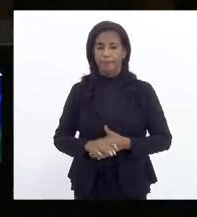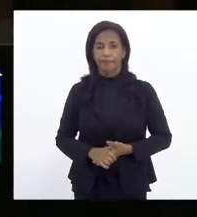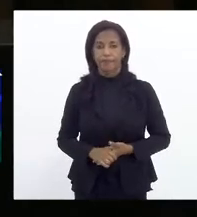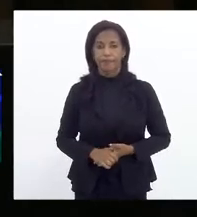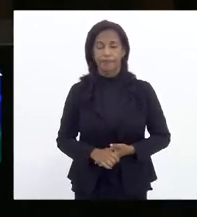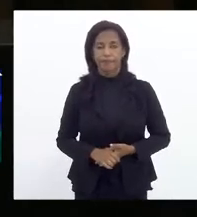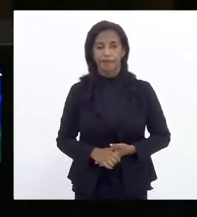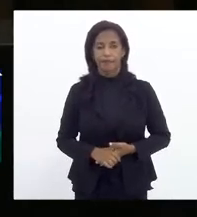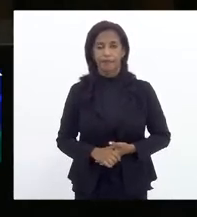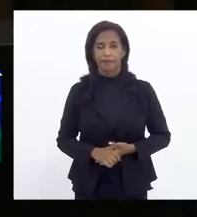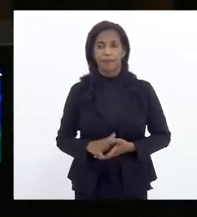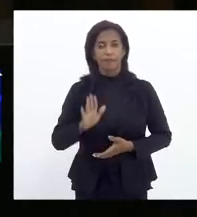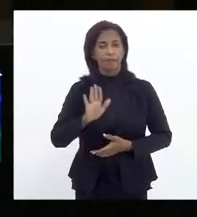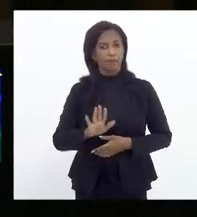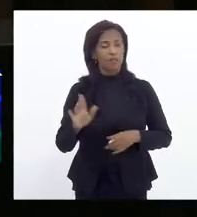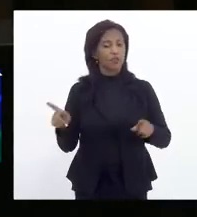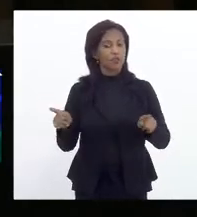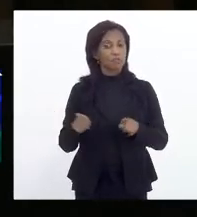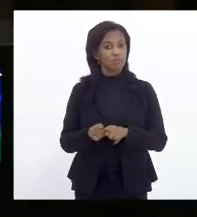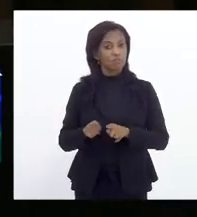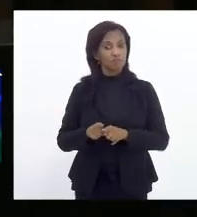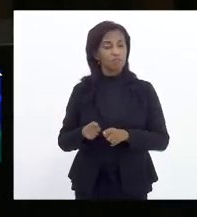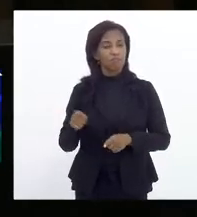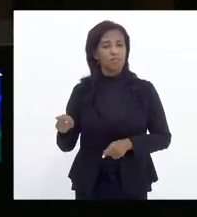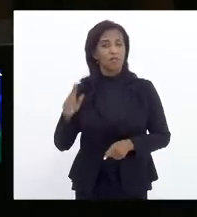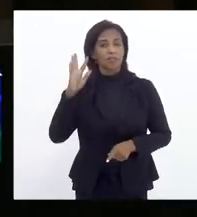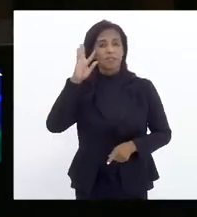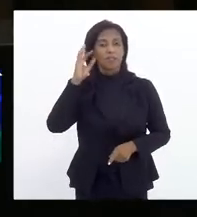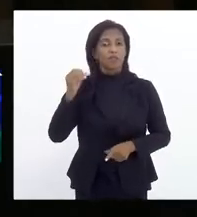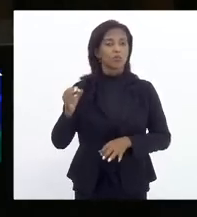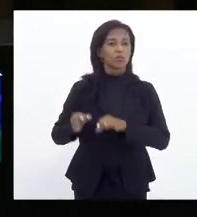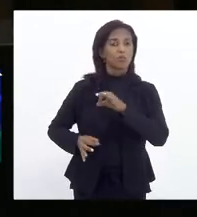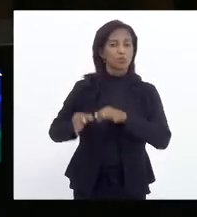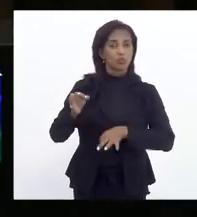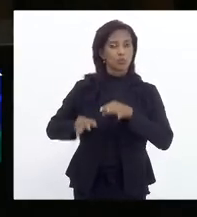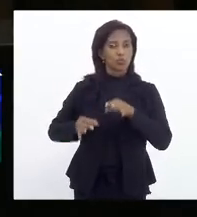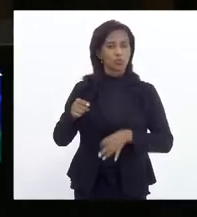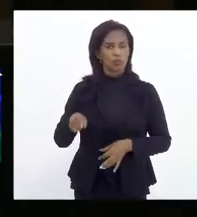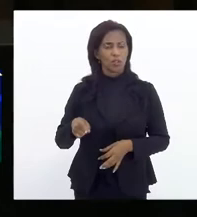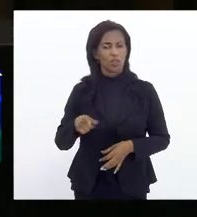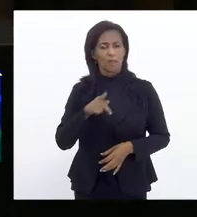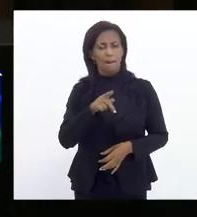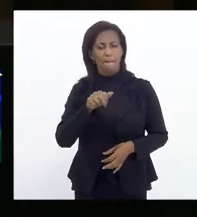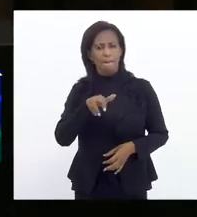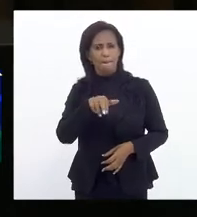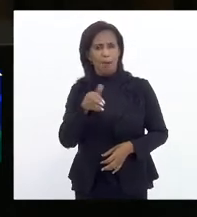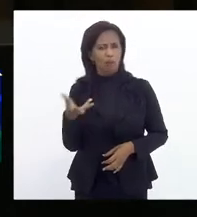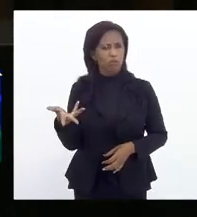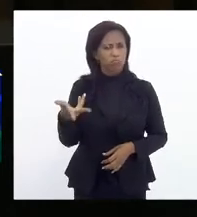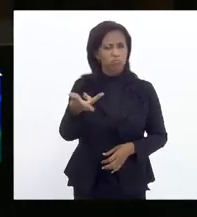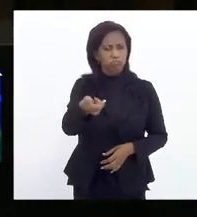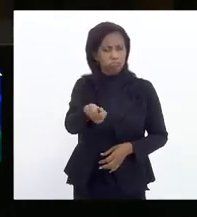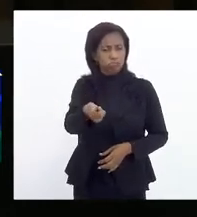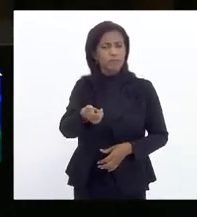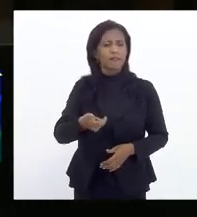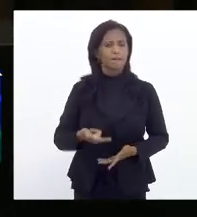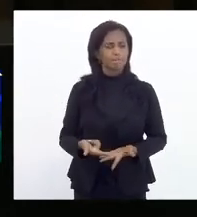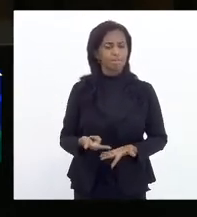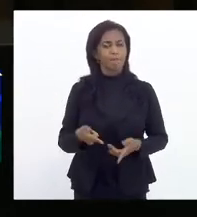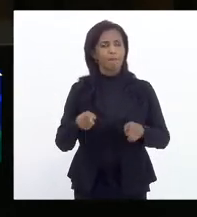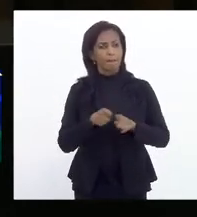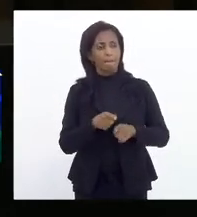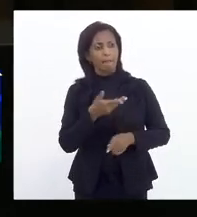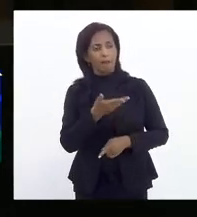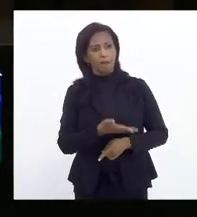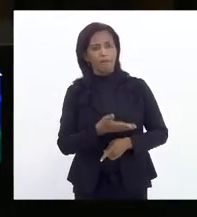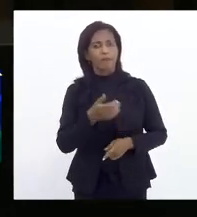mas, ao mesmo tempo que a decisão do desembargador Paulo Rangel, ela é brilhante, ela é magistral, assim como